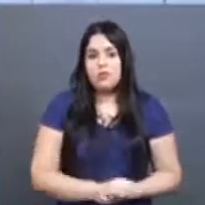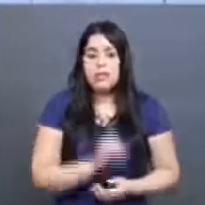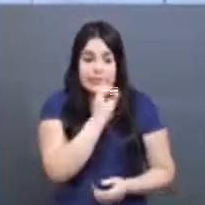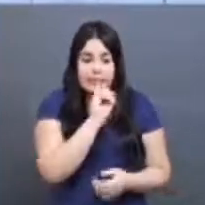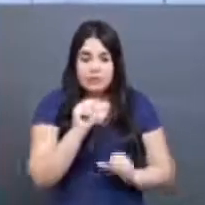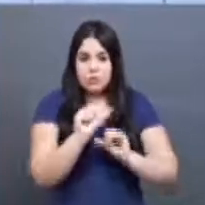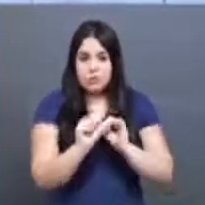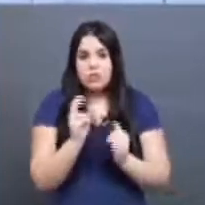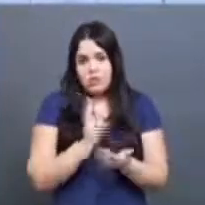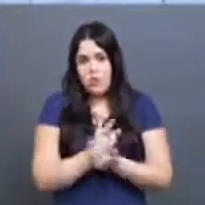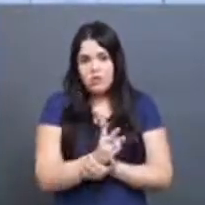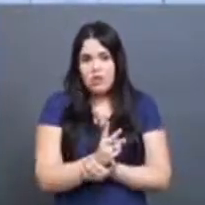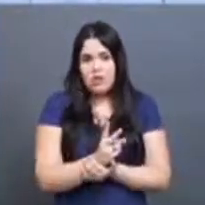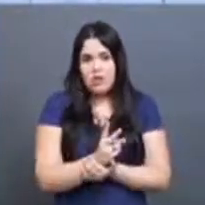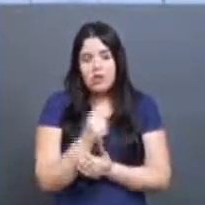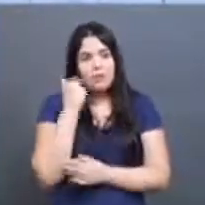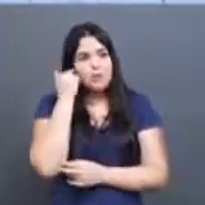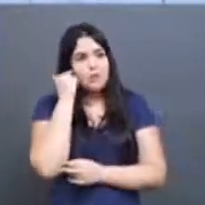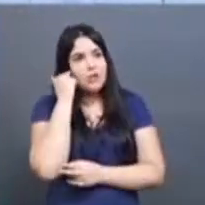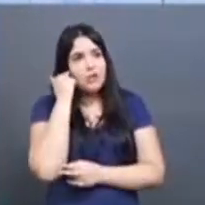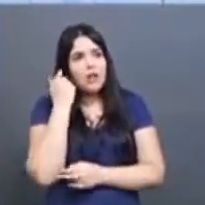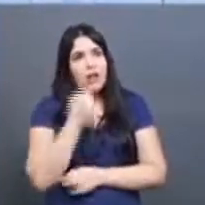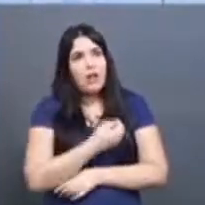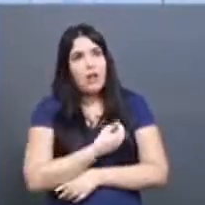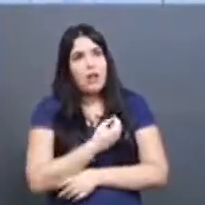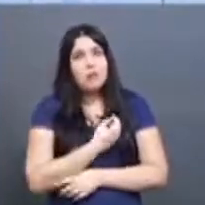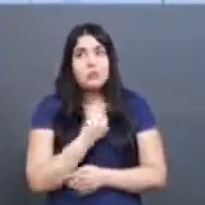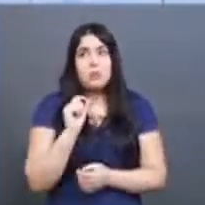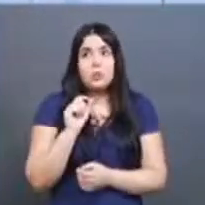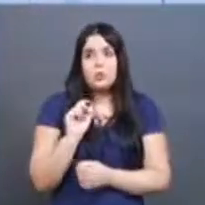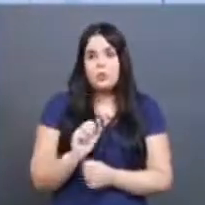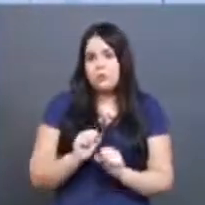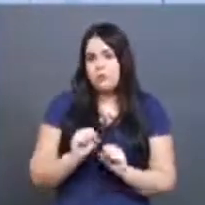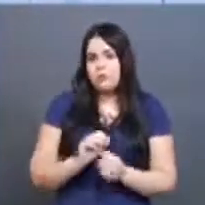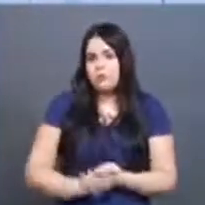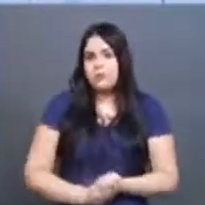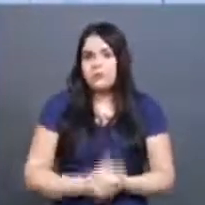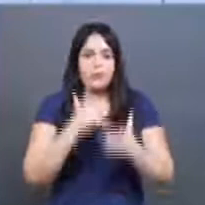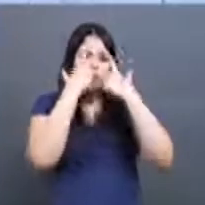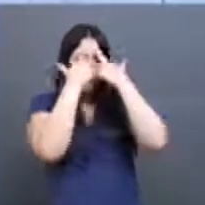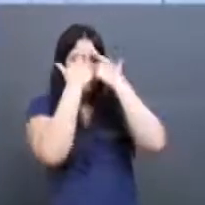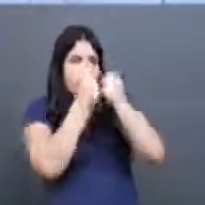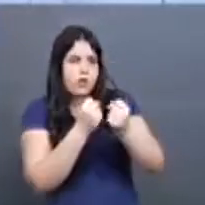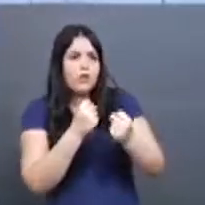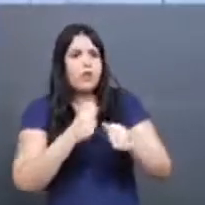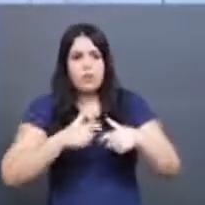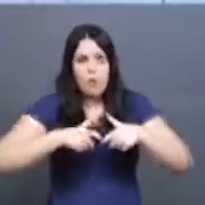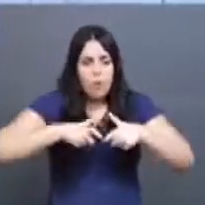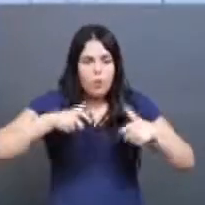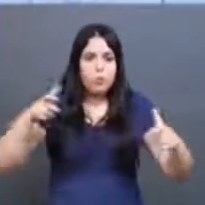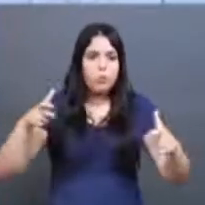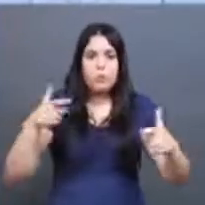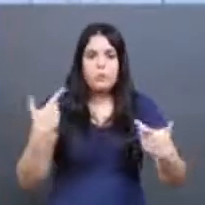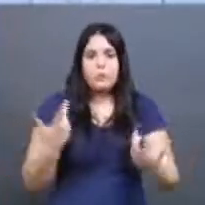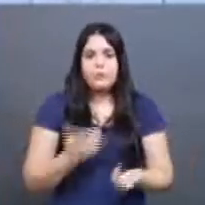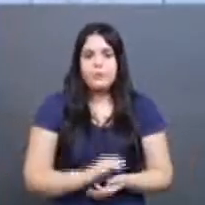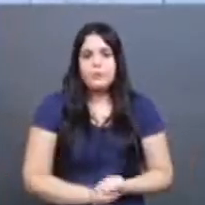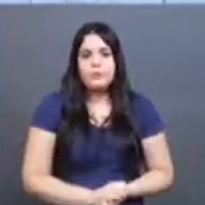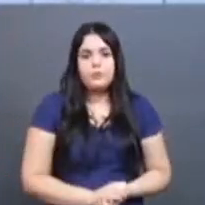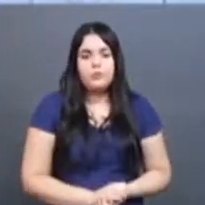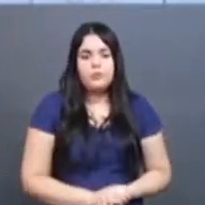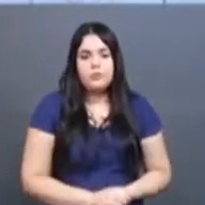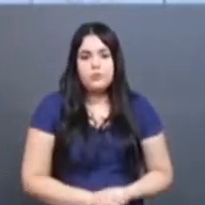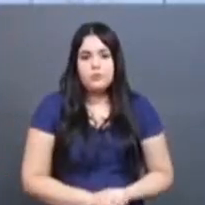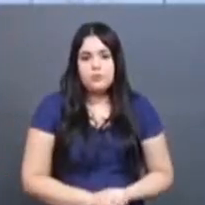isso não continuar assim, vamos pensar ao longo da vida o que pode acontecer. violência, mais violência. Vamos pensar